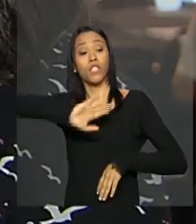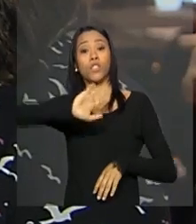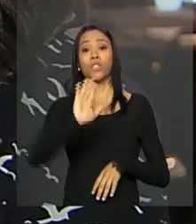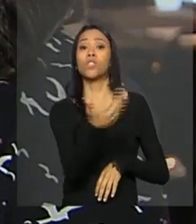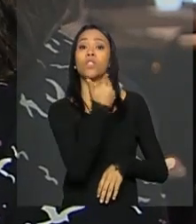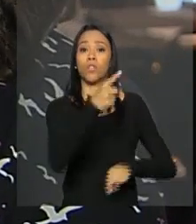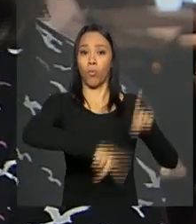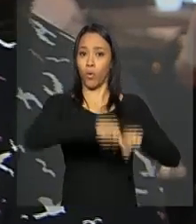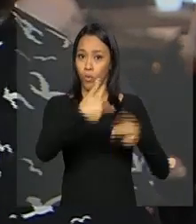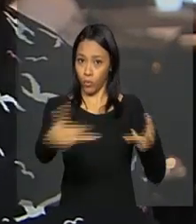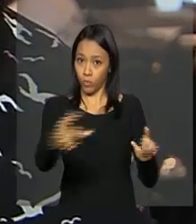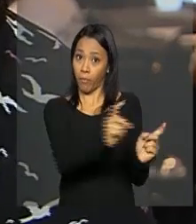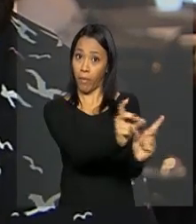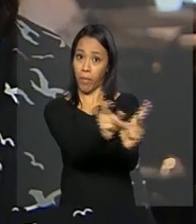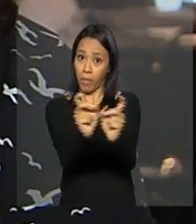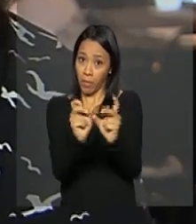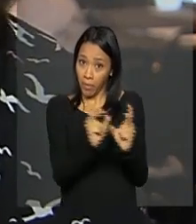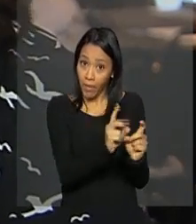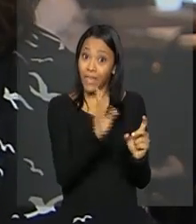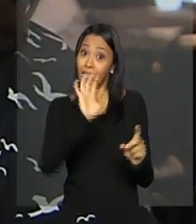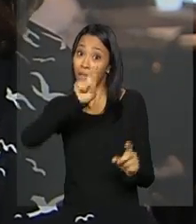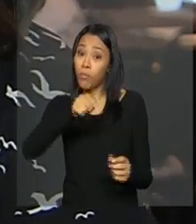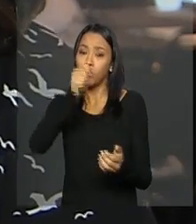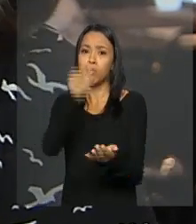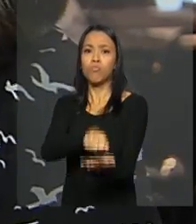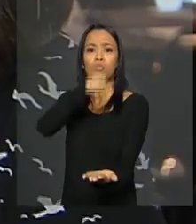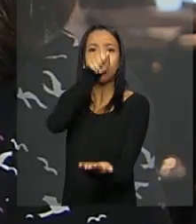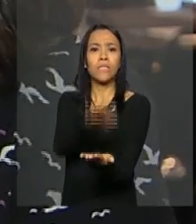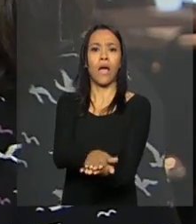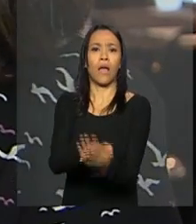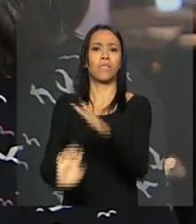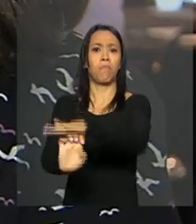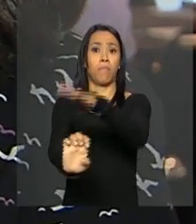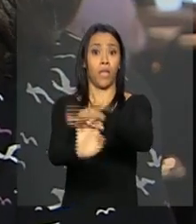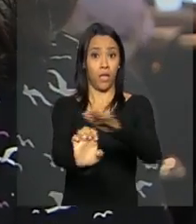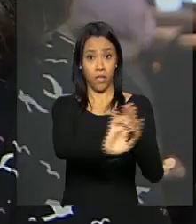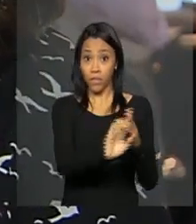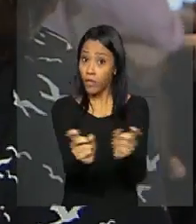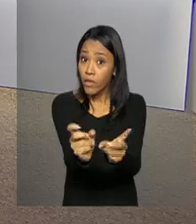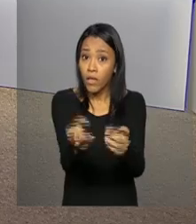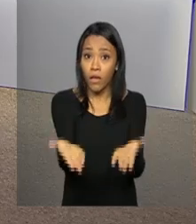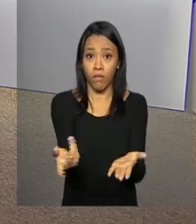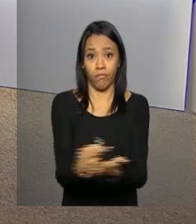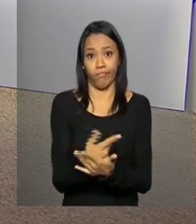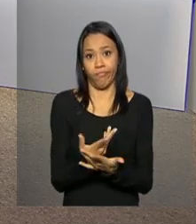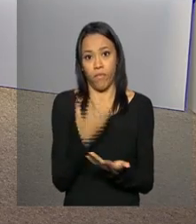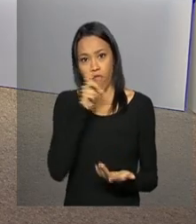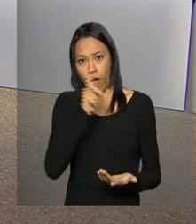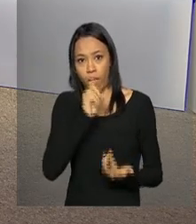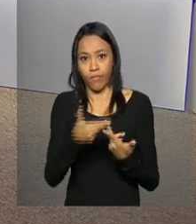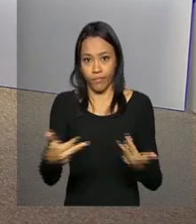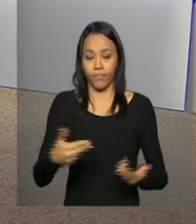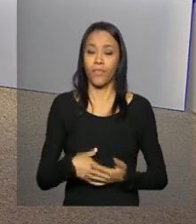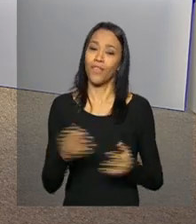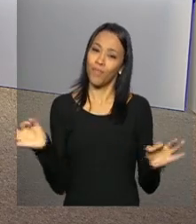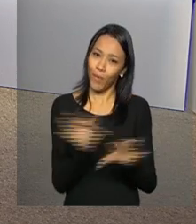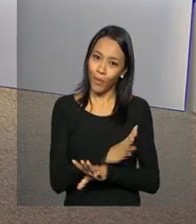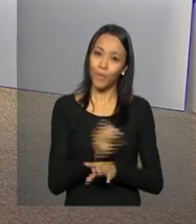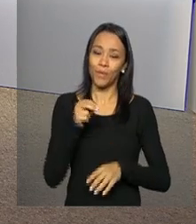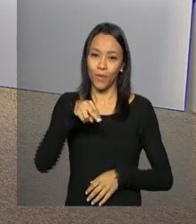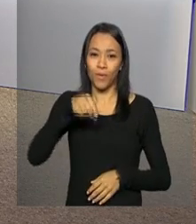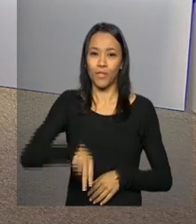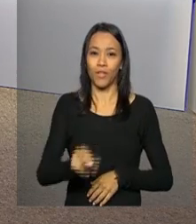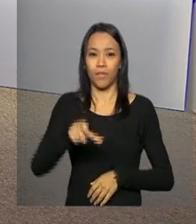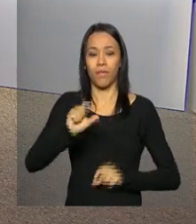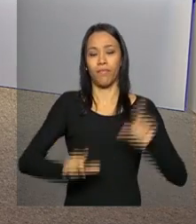podemos inclusive sancionar, multar as empresas que colocaram no mercado. Nós ficamos por aqui. Continue na